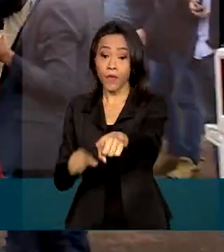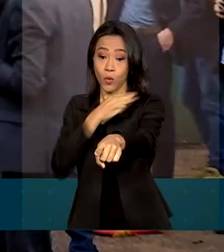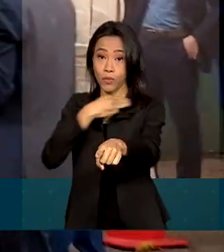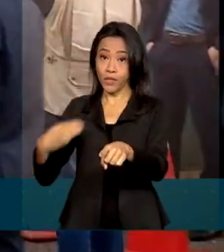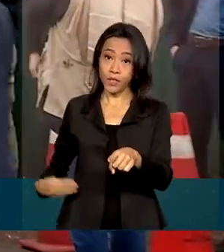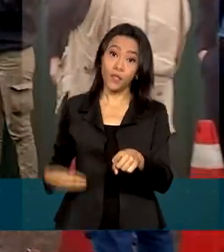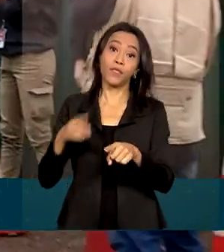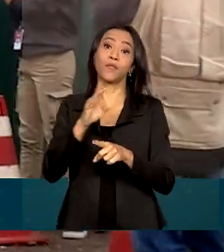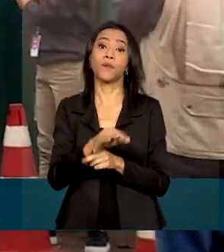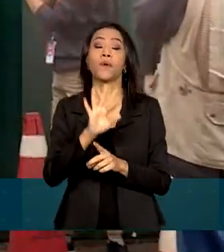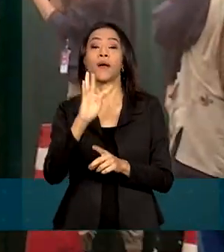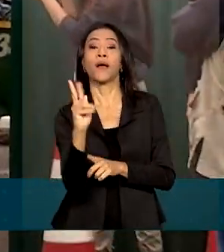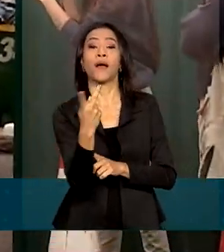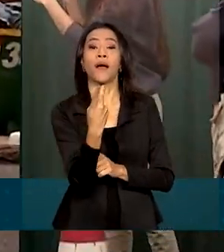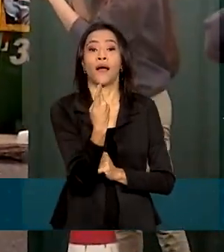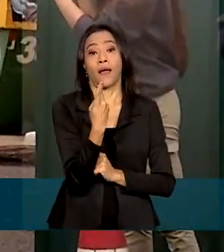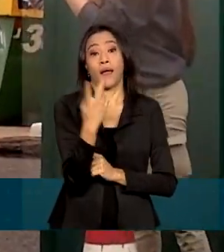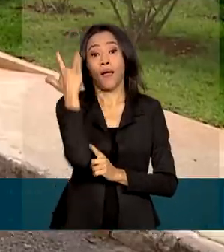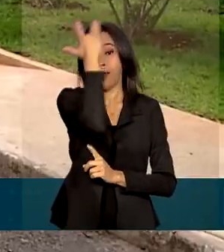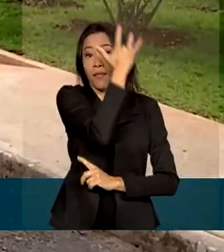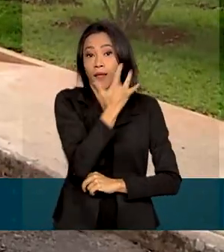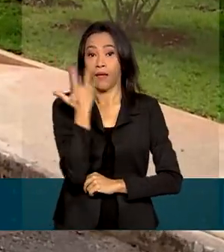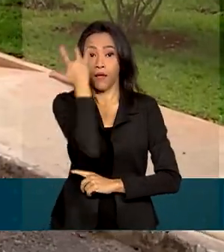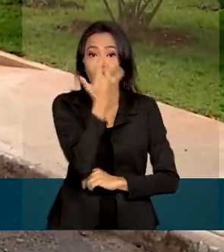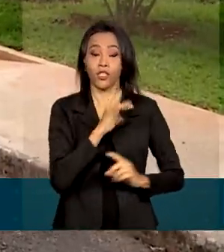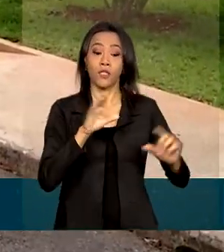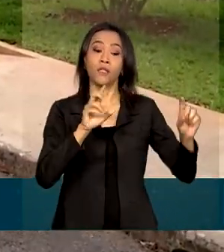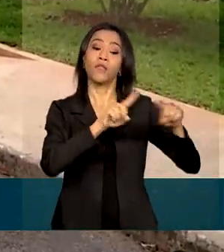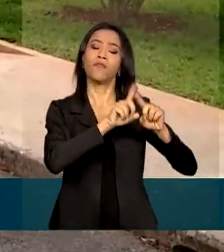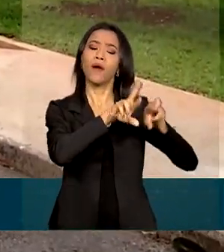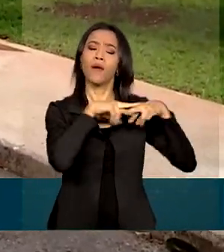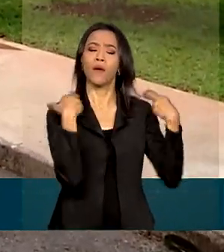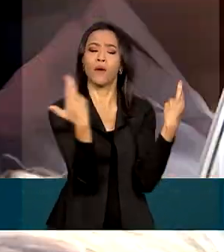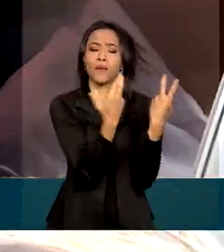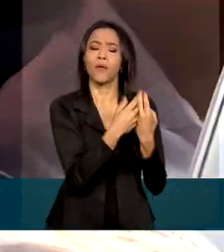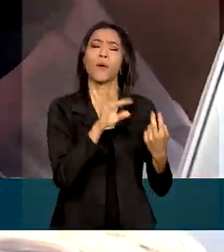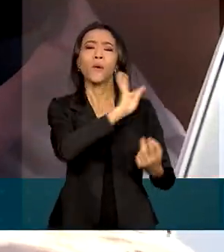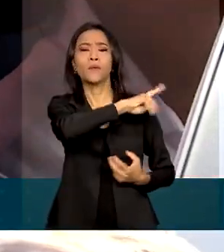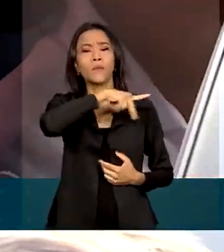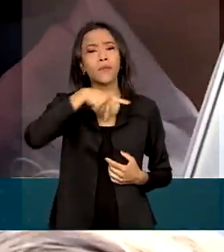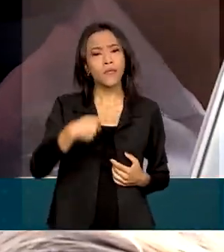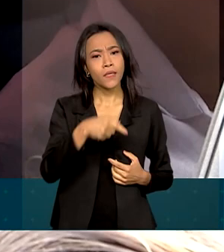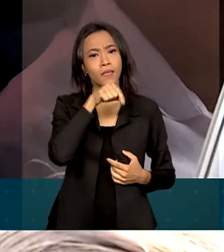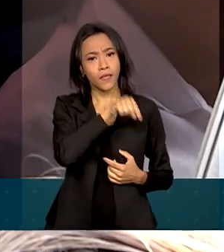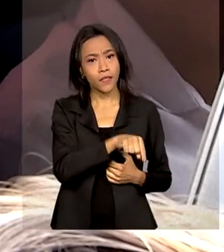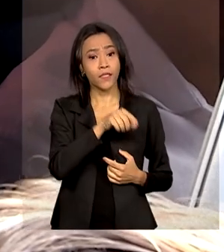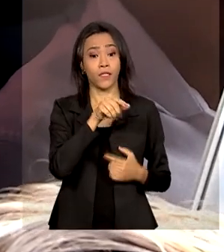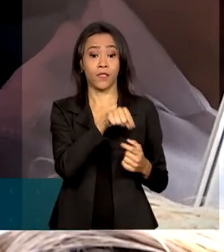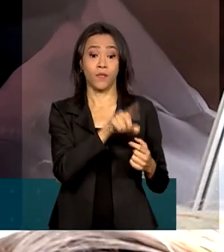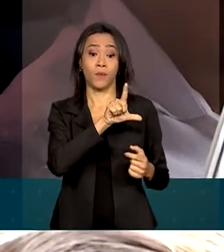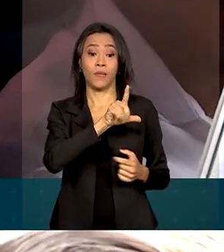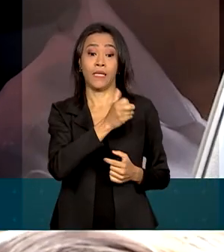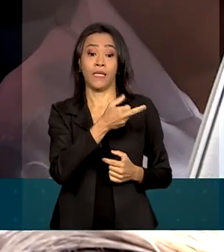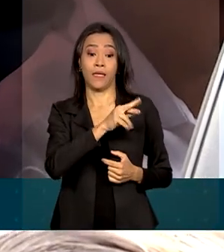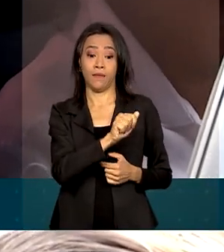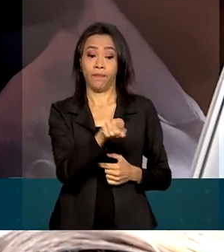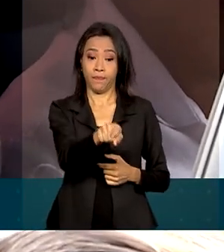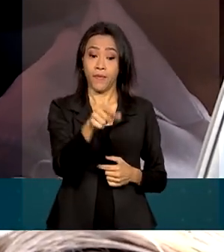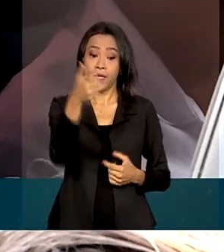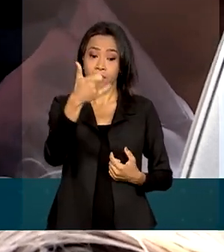presidente da Câmara dos Deputados, Arthur Lira, e líderes de partidos. O texto vai ser fruto de muita